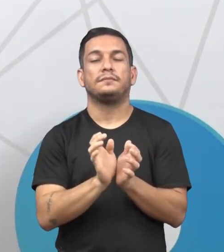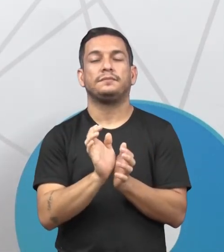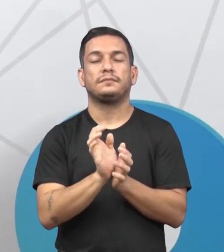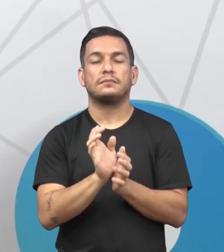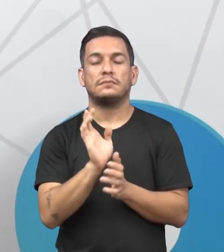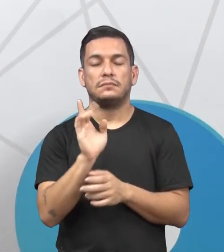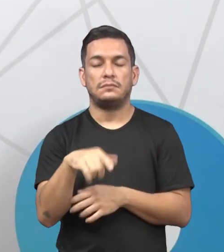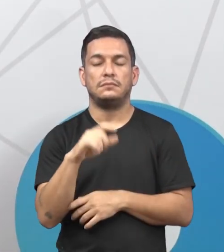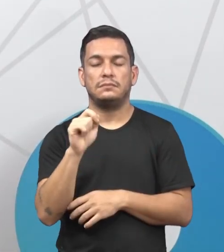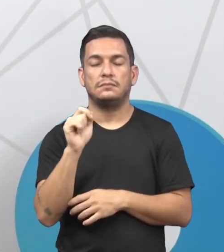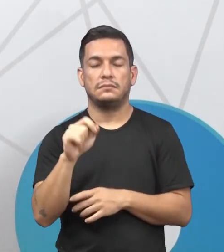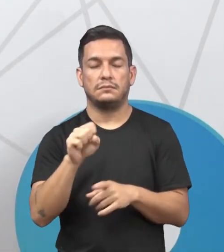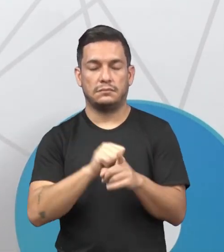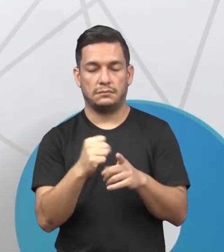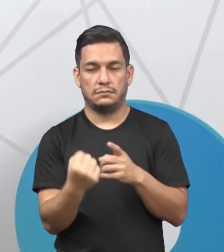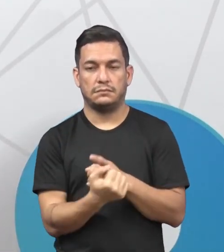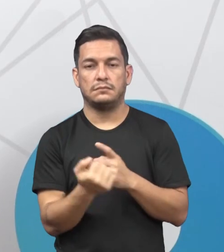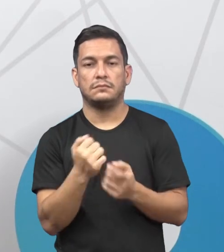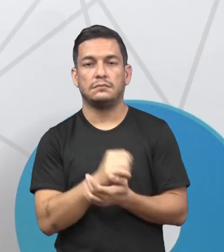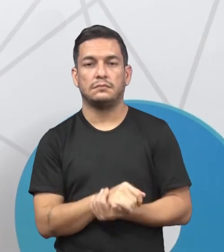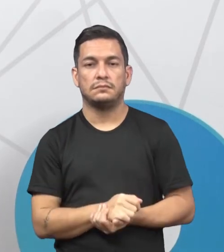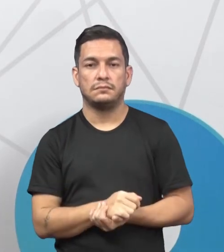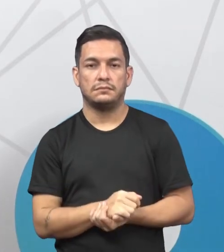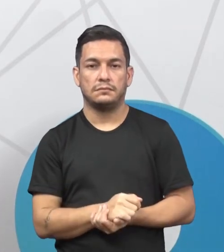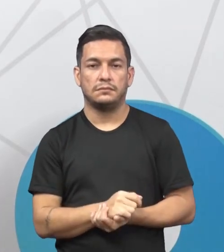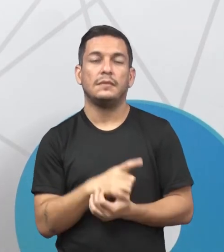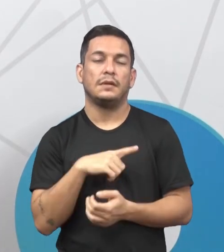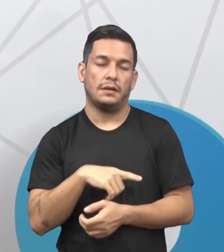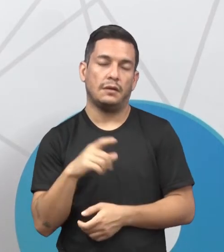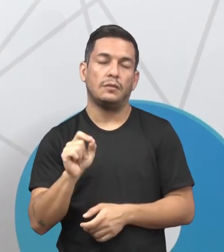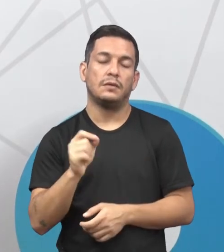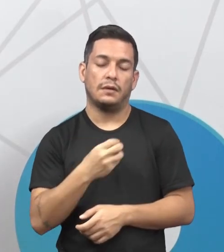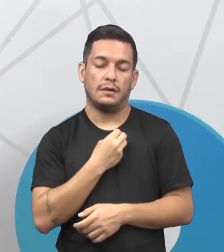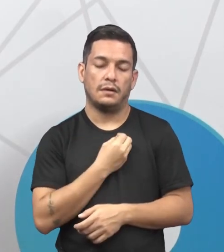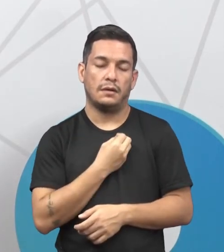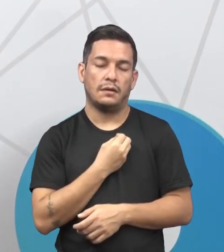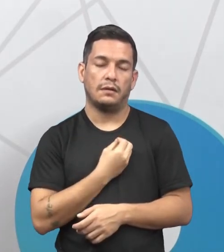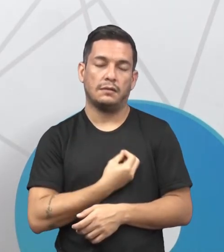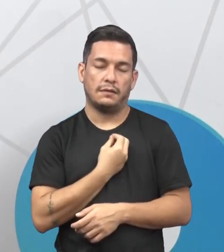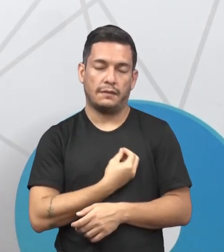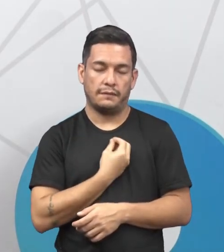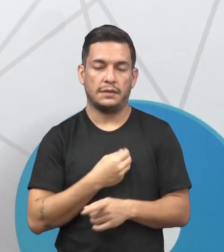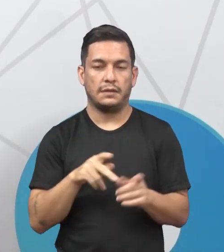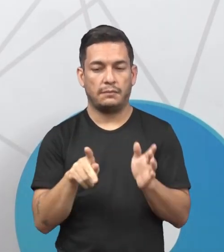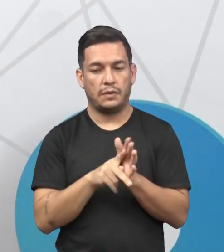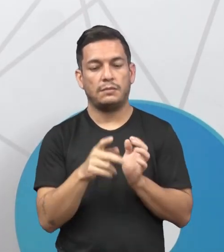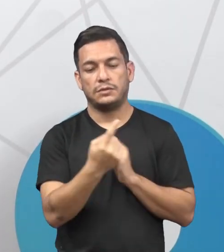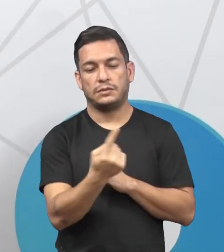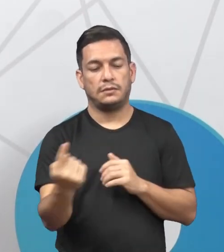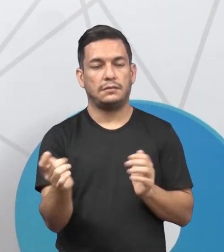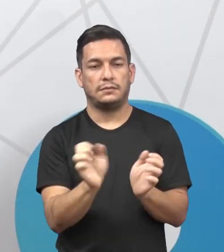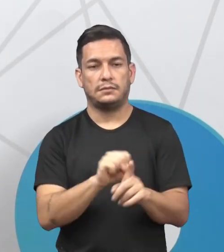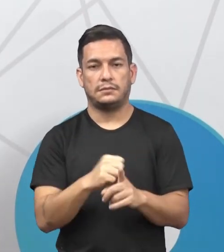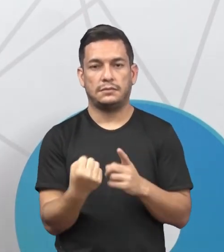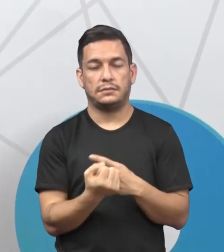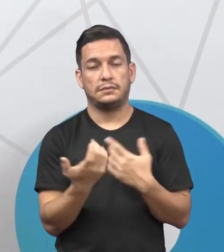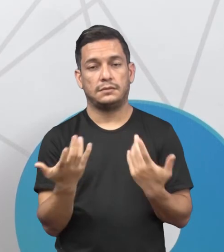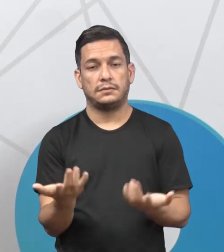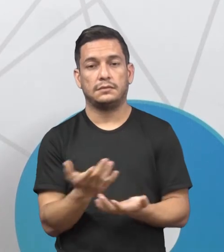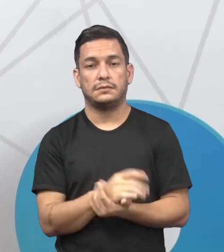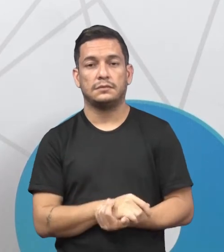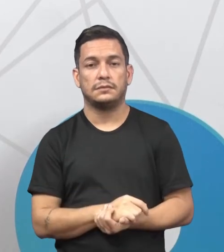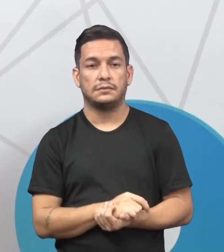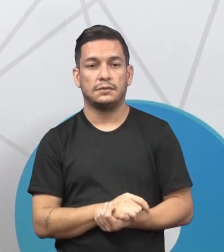típicos de um grupo social que reproduz a vida própria de cada sociedade. Ou seja,